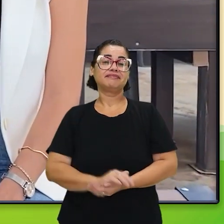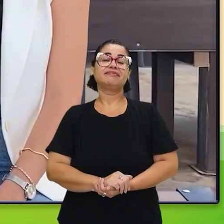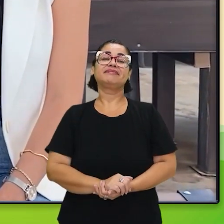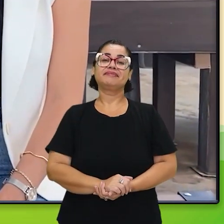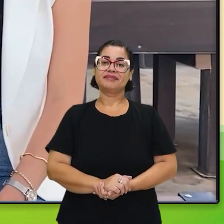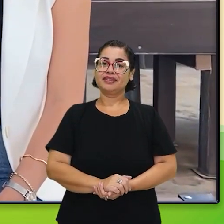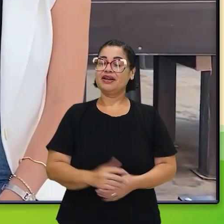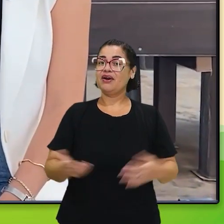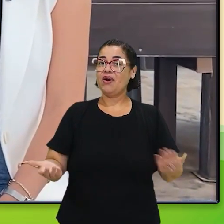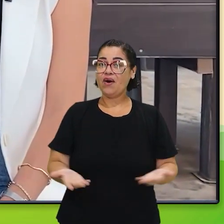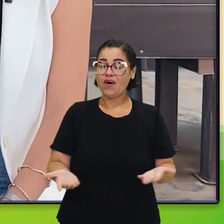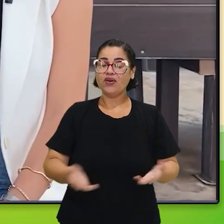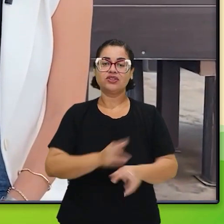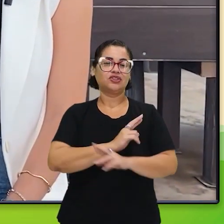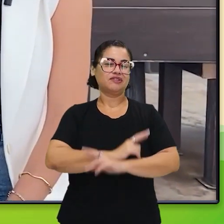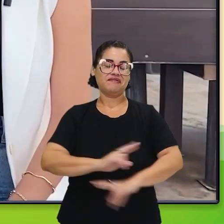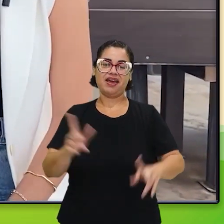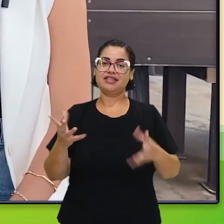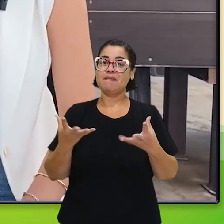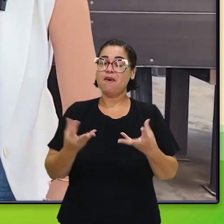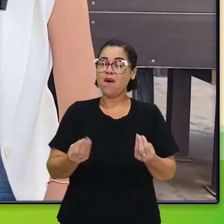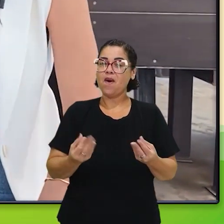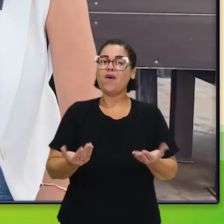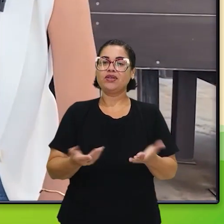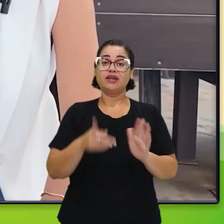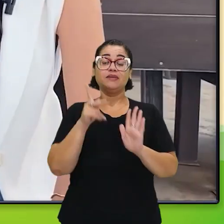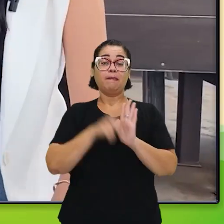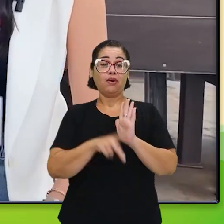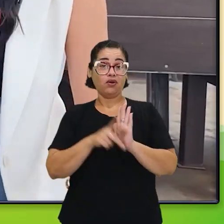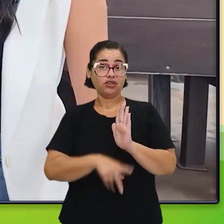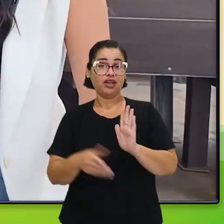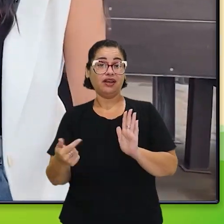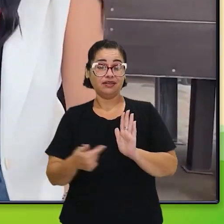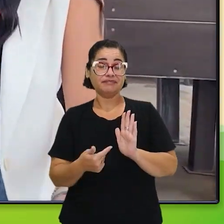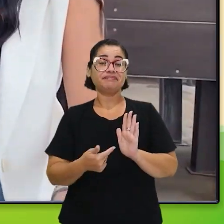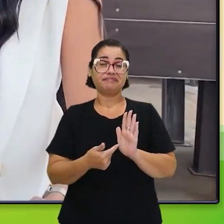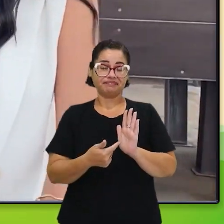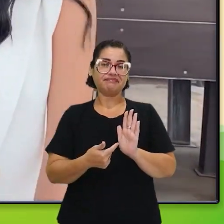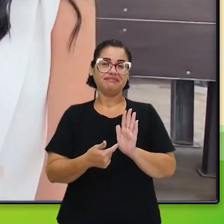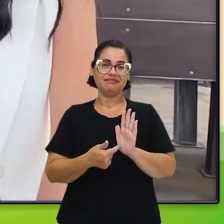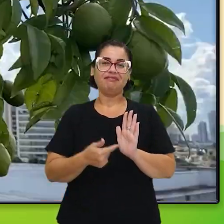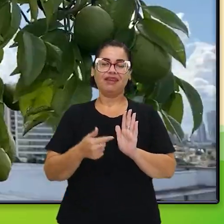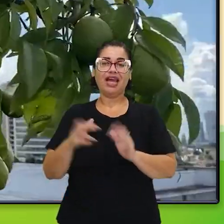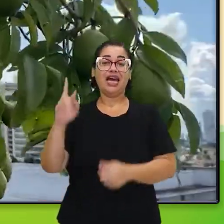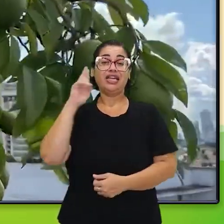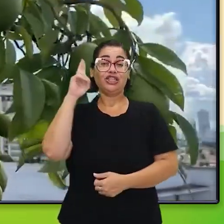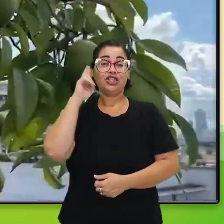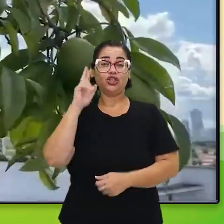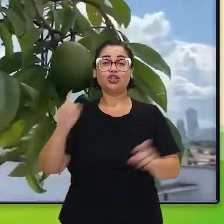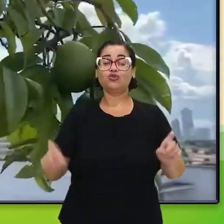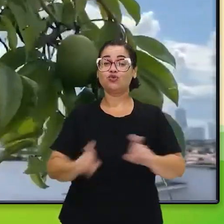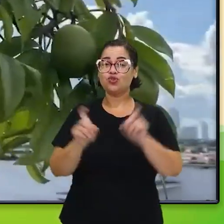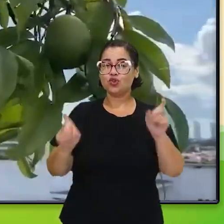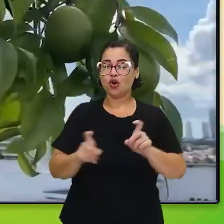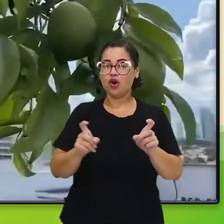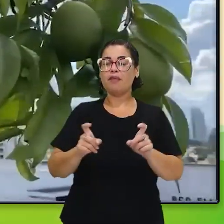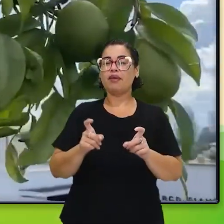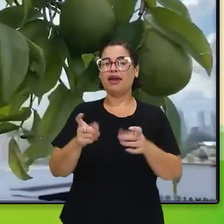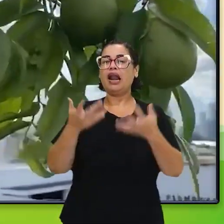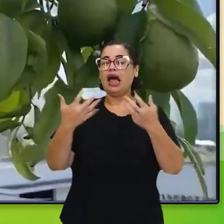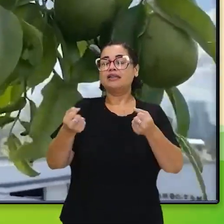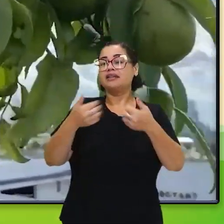pensamento e de adesão do pessoal daqui? É surreal a diferença. Esse é um projeto que,